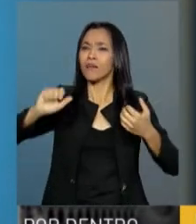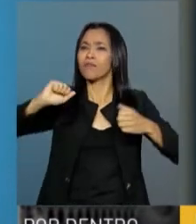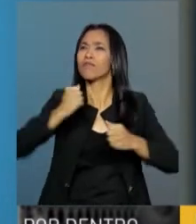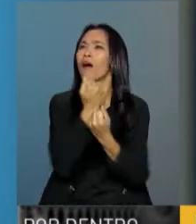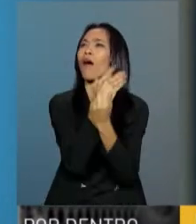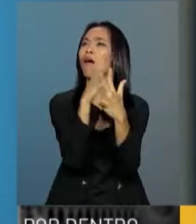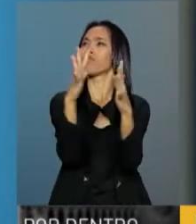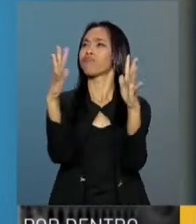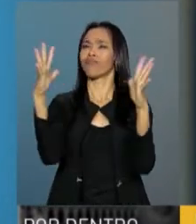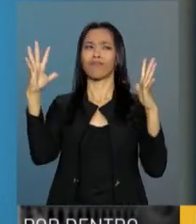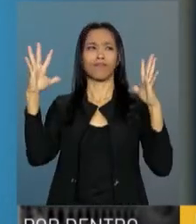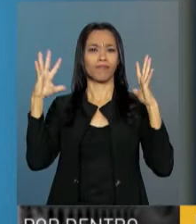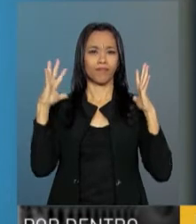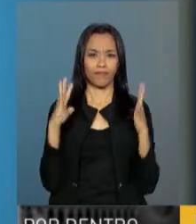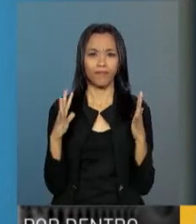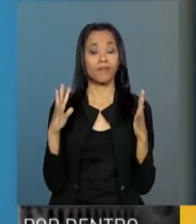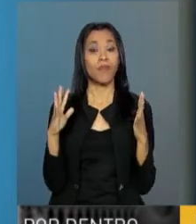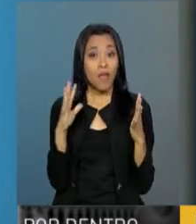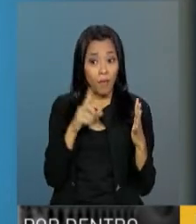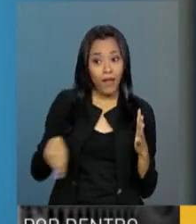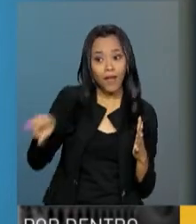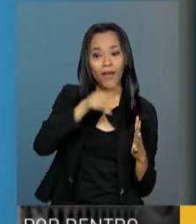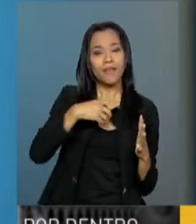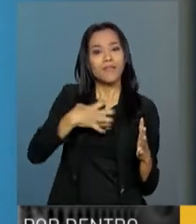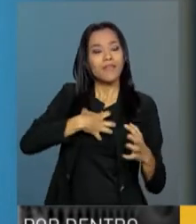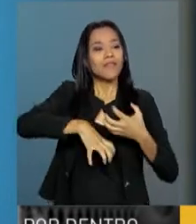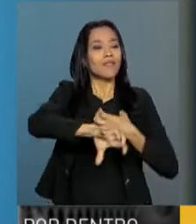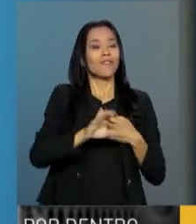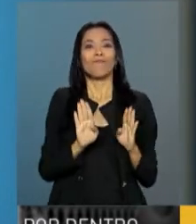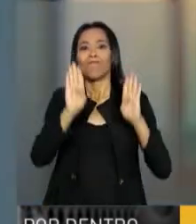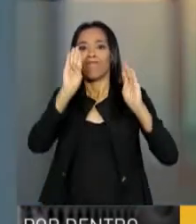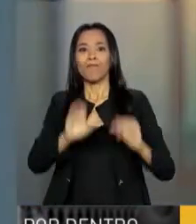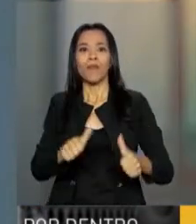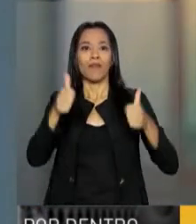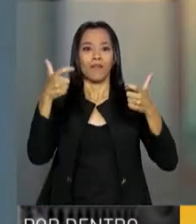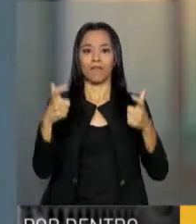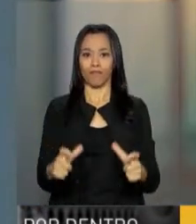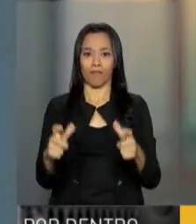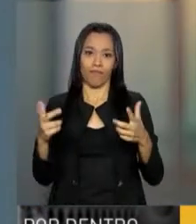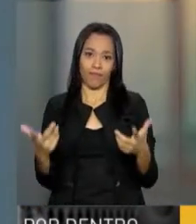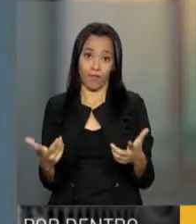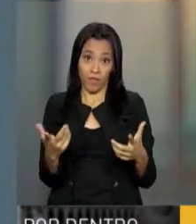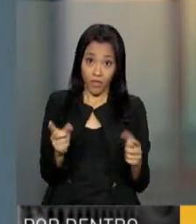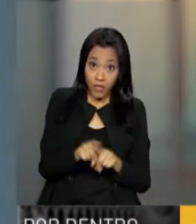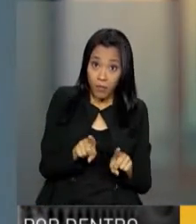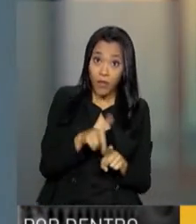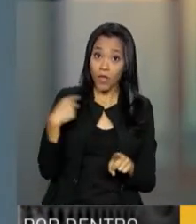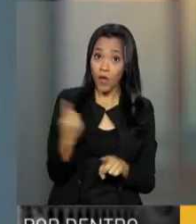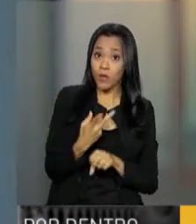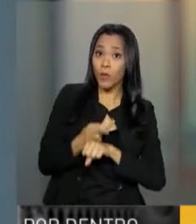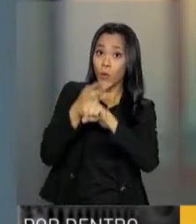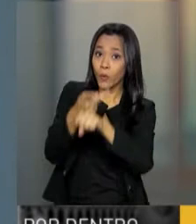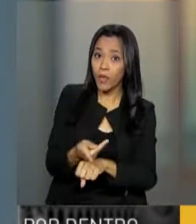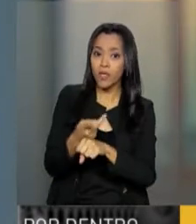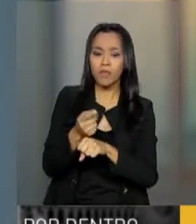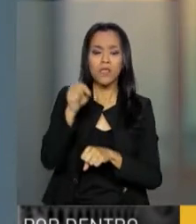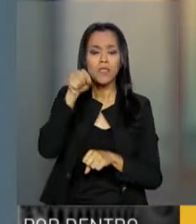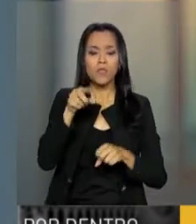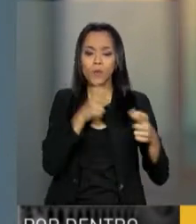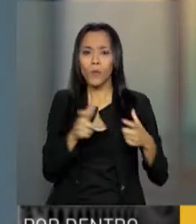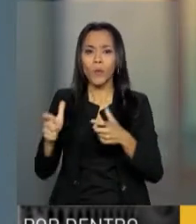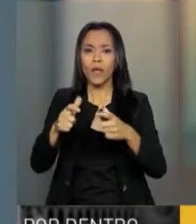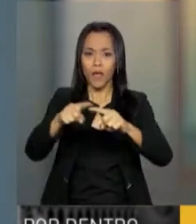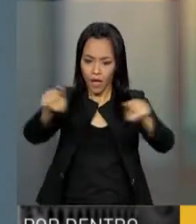arborização, para que eles fiquem mais humanizados. Por outro lado, nós estamos procurando trazer para esses conjuntos